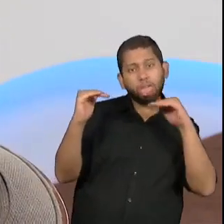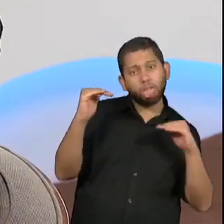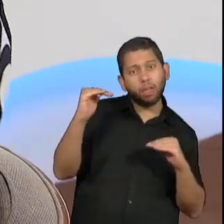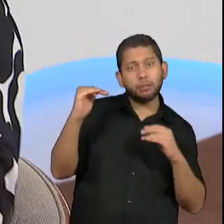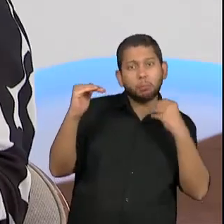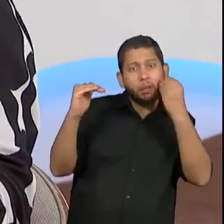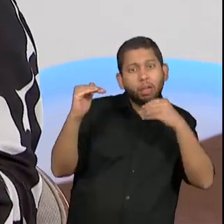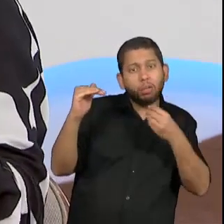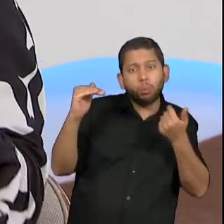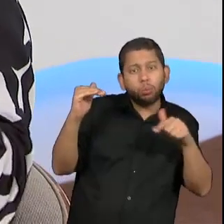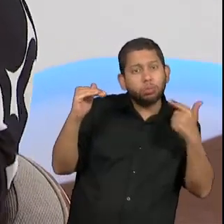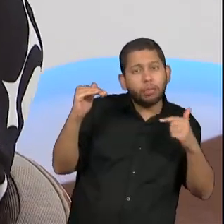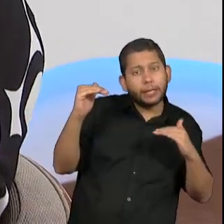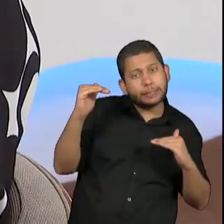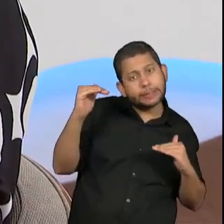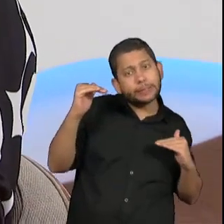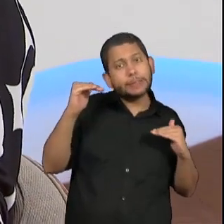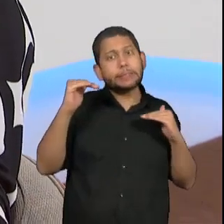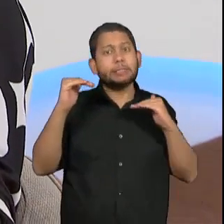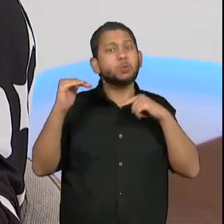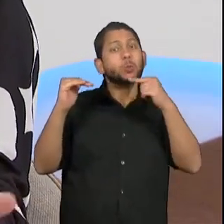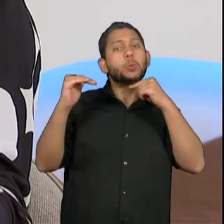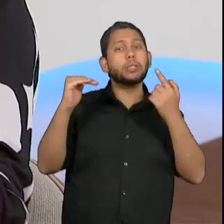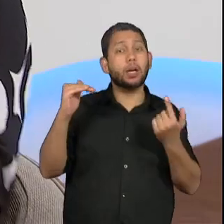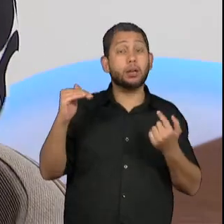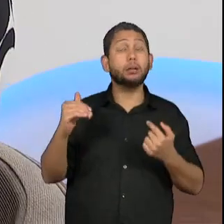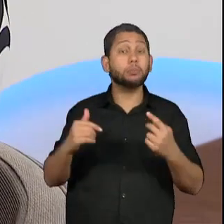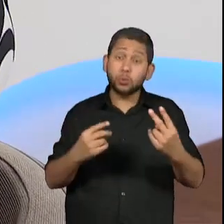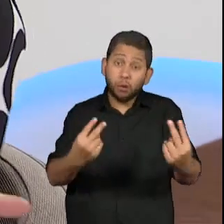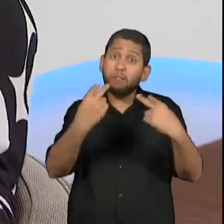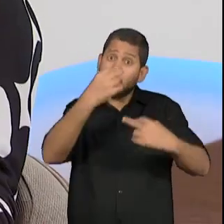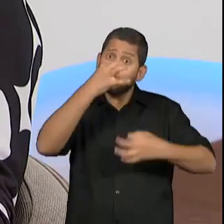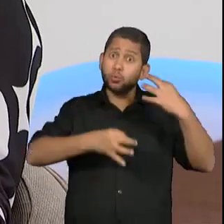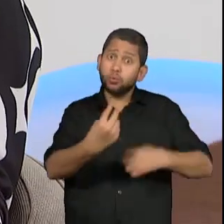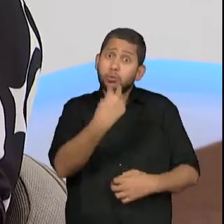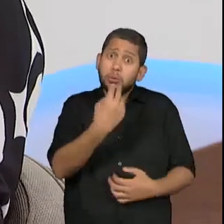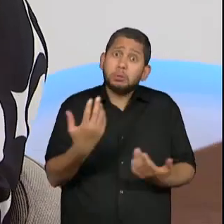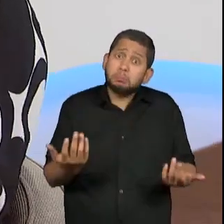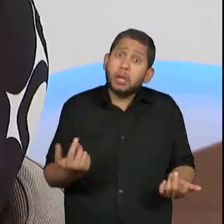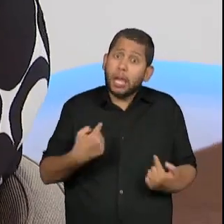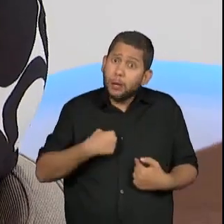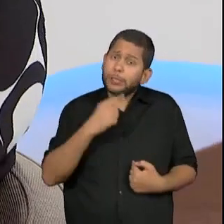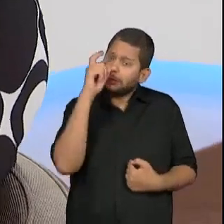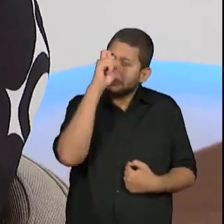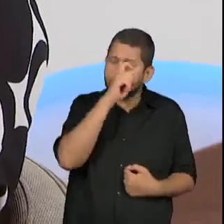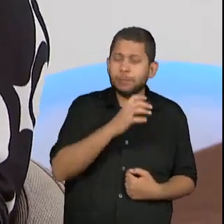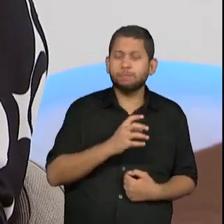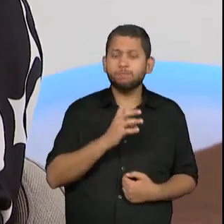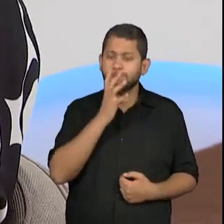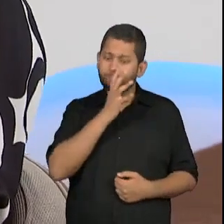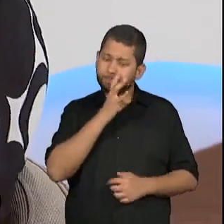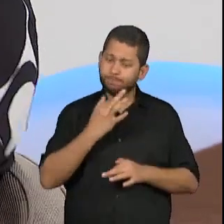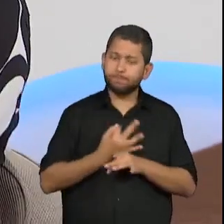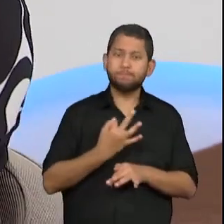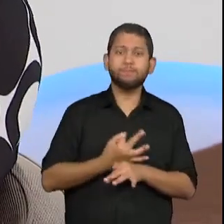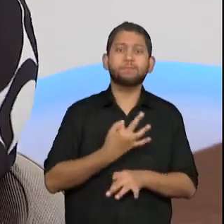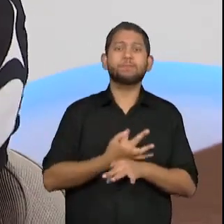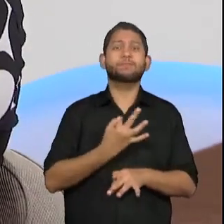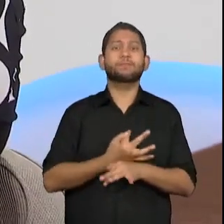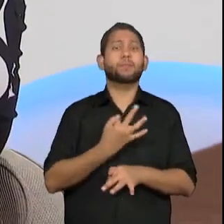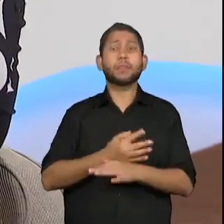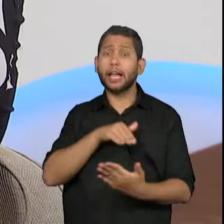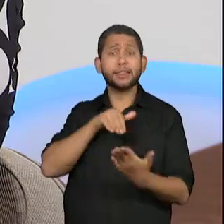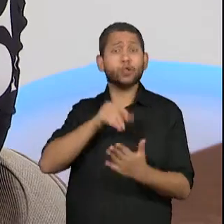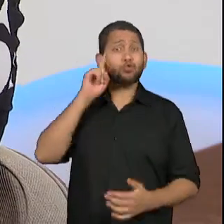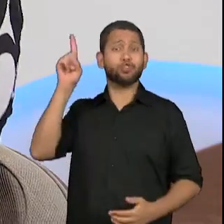experiência, anos de carreira. Então foi muito difícil esse carnaval para mim, porque eu fui testado o tempo todo até o dia do